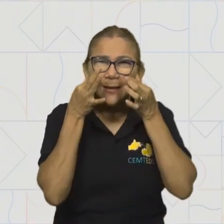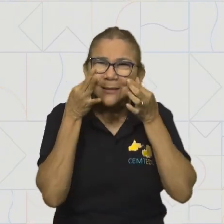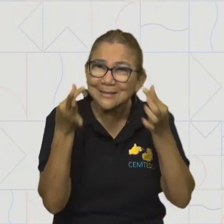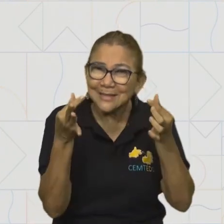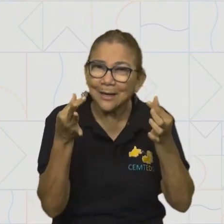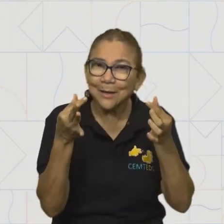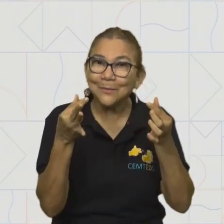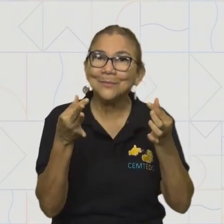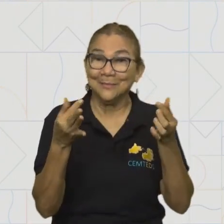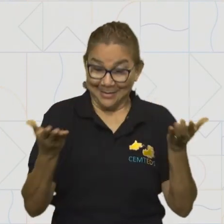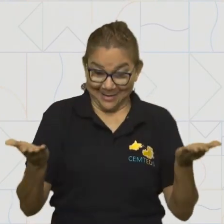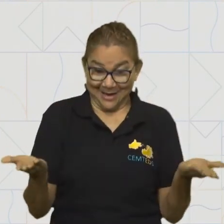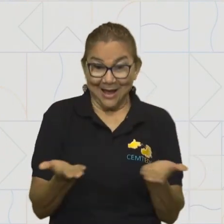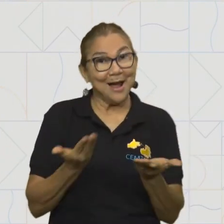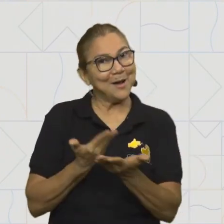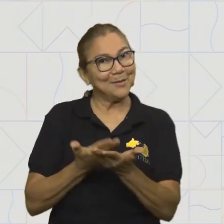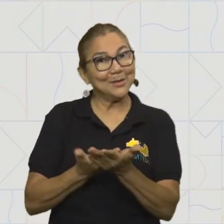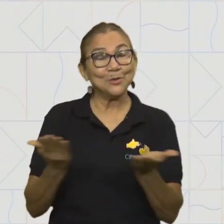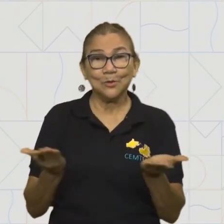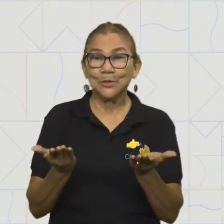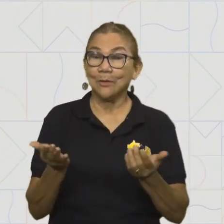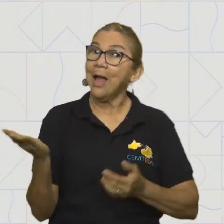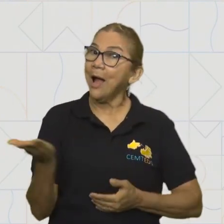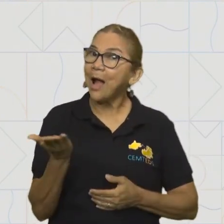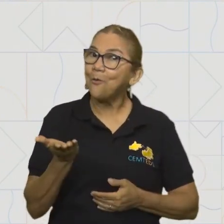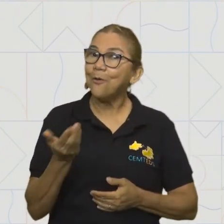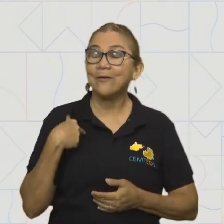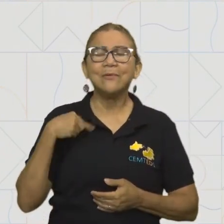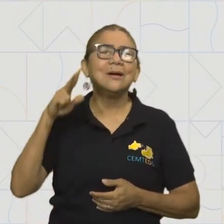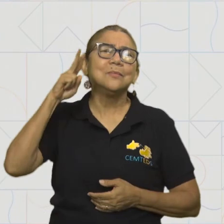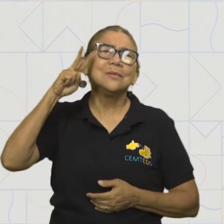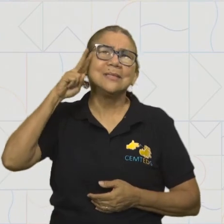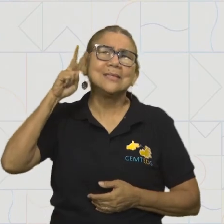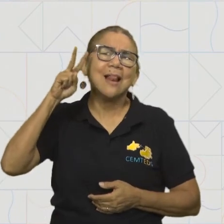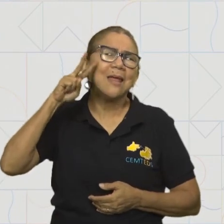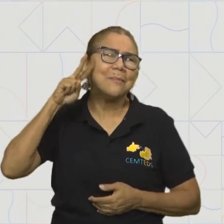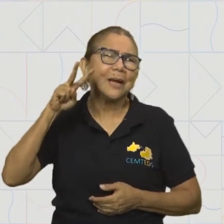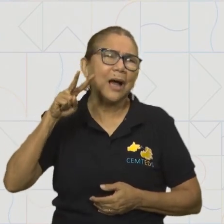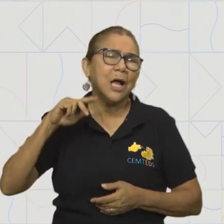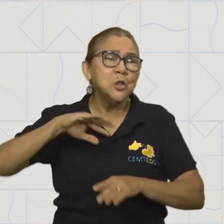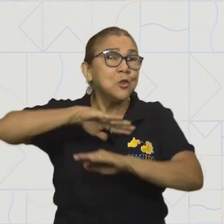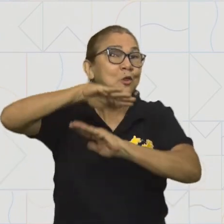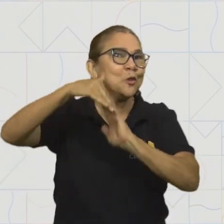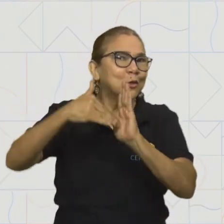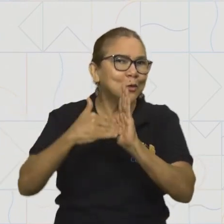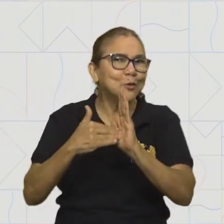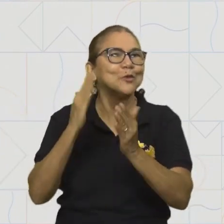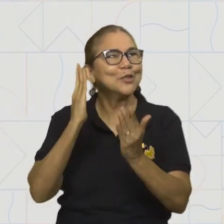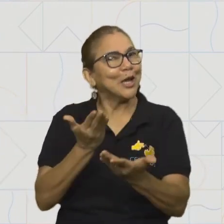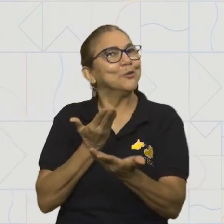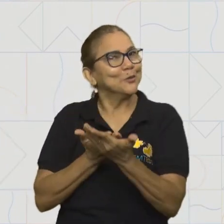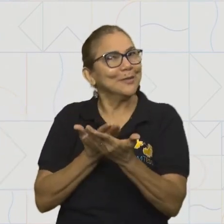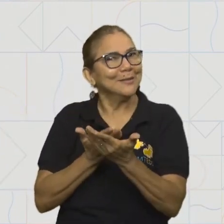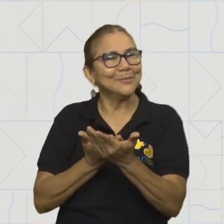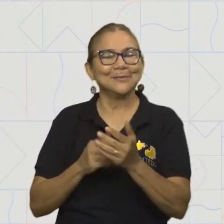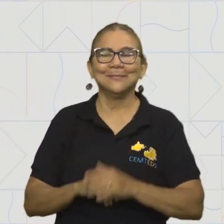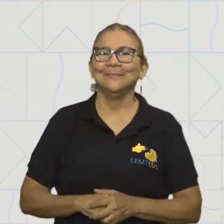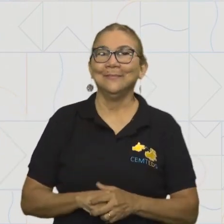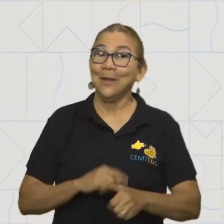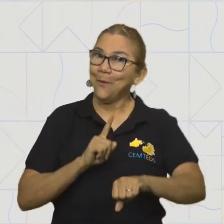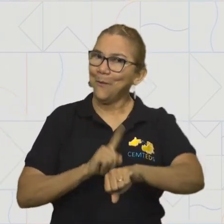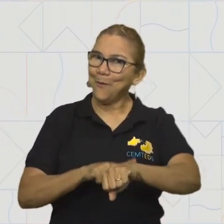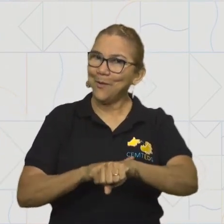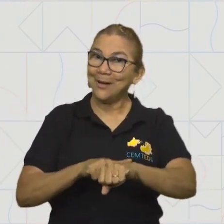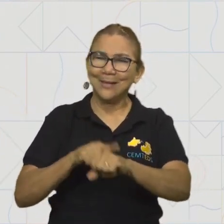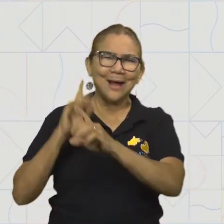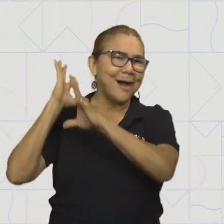questões? Prestaram bem atenção na aula de hoje? Muito bem! Nós vamos agora relembrar tudo que nós vimos